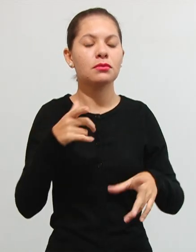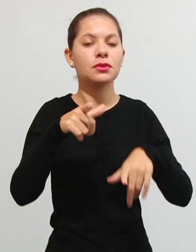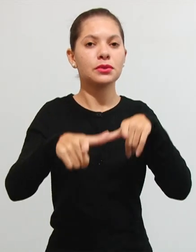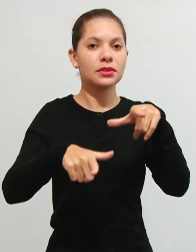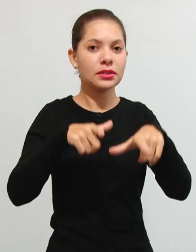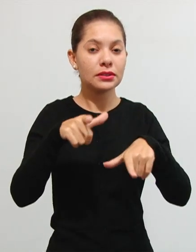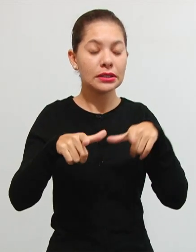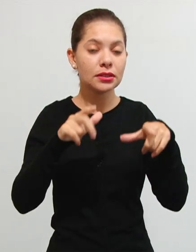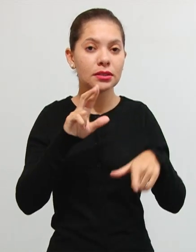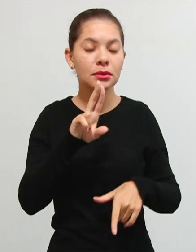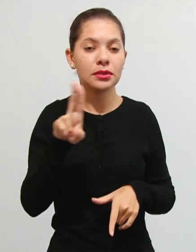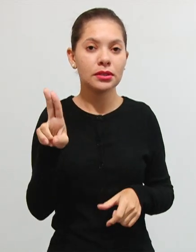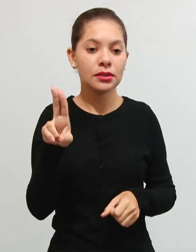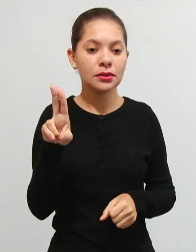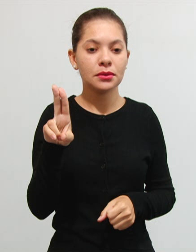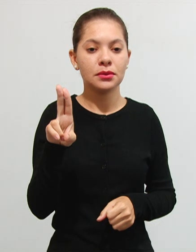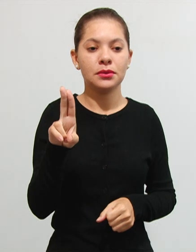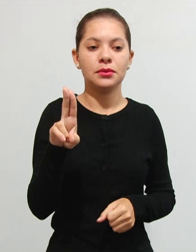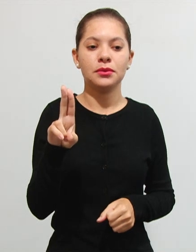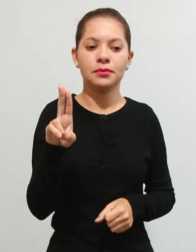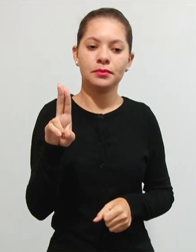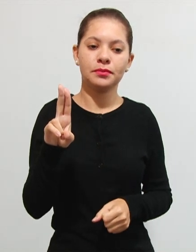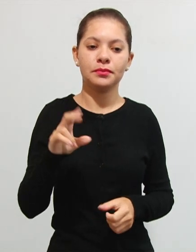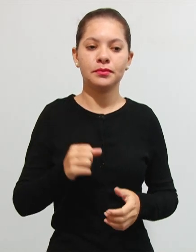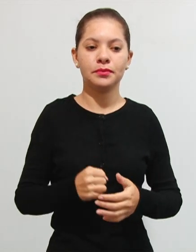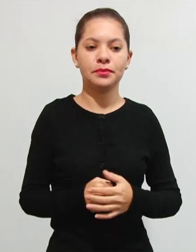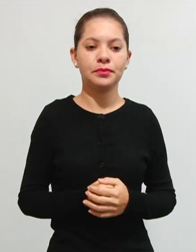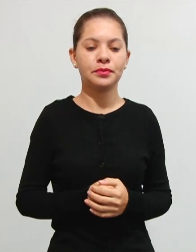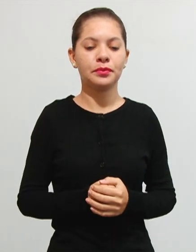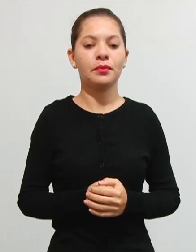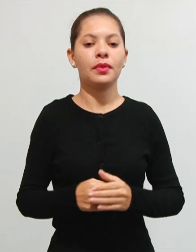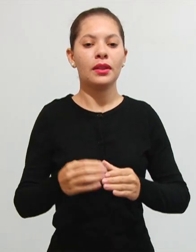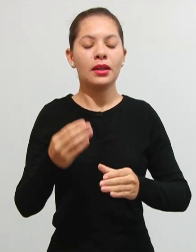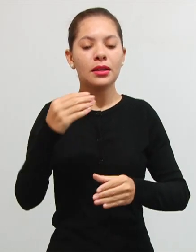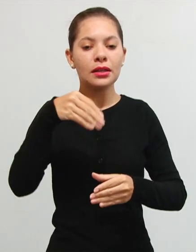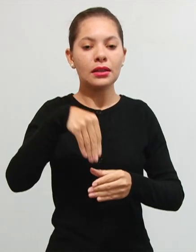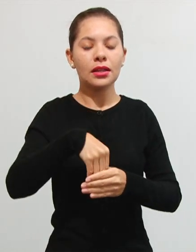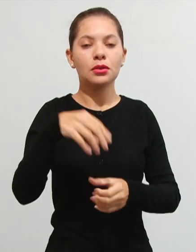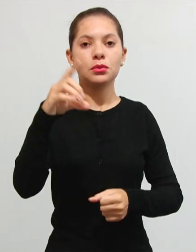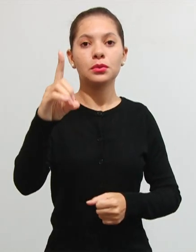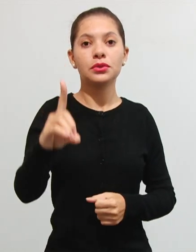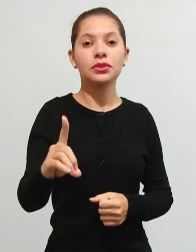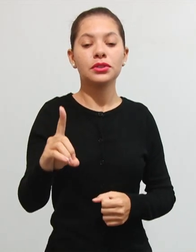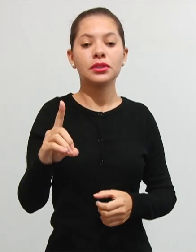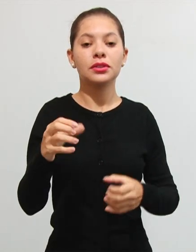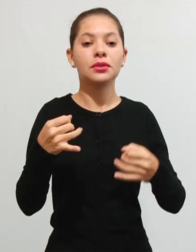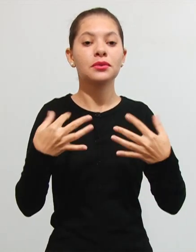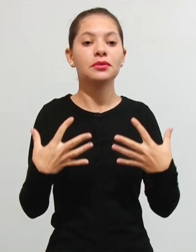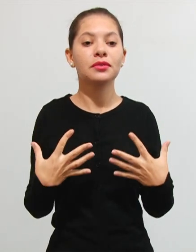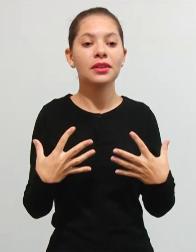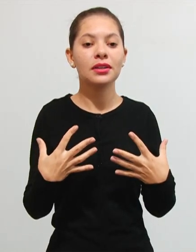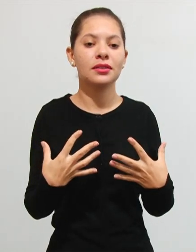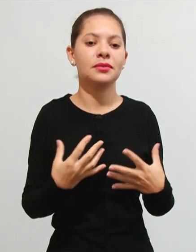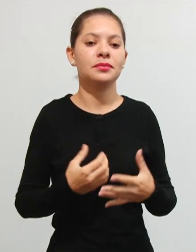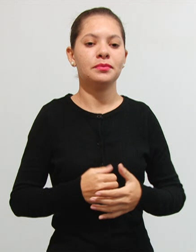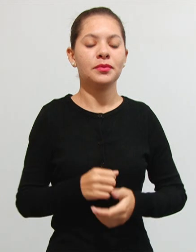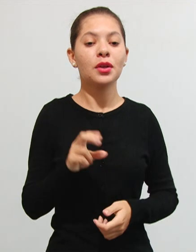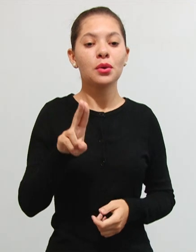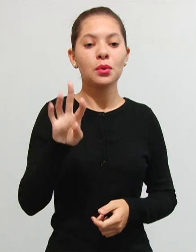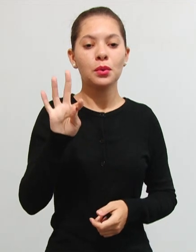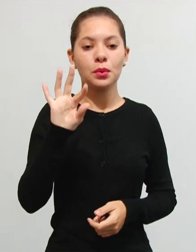denominados singulares, que dentro do direito a gente fala em latim, ut singuli.